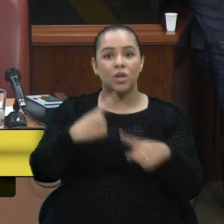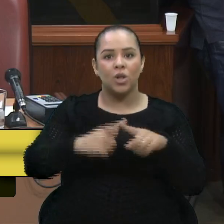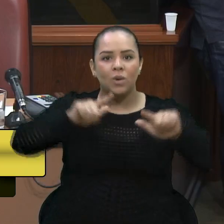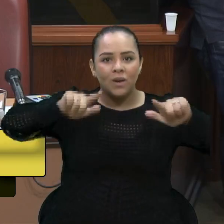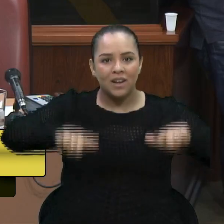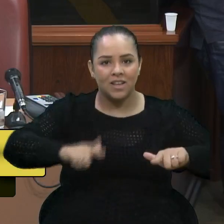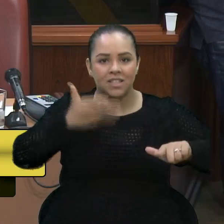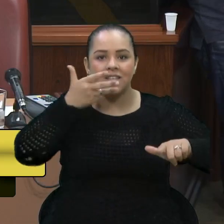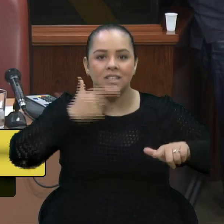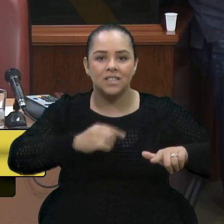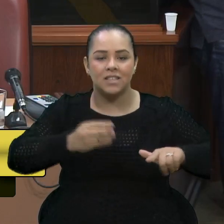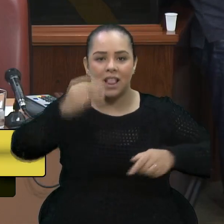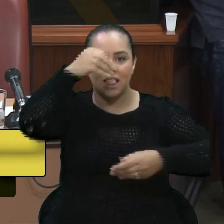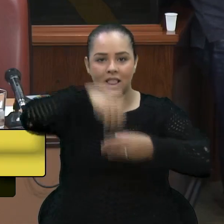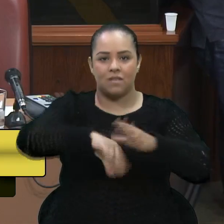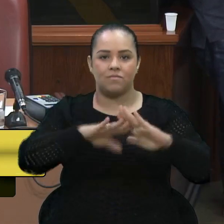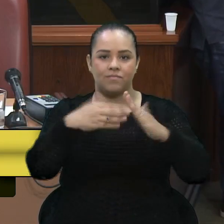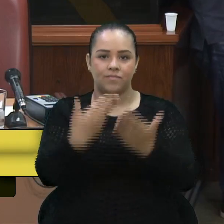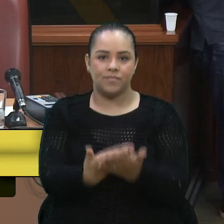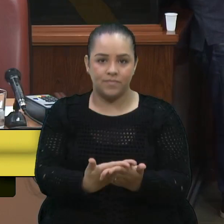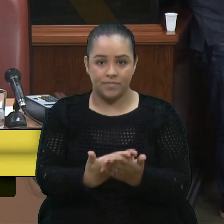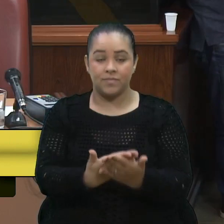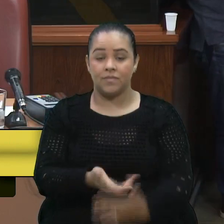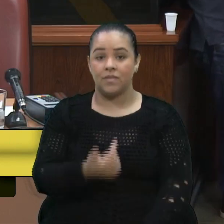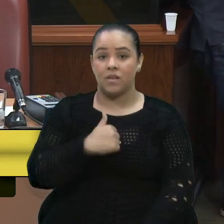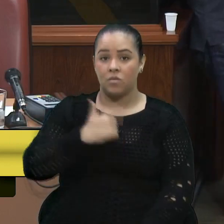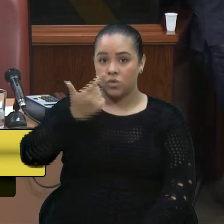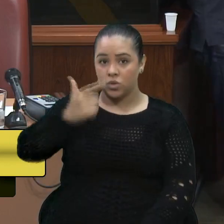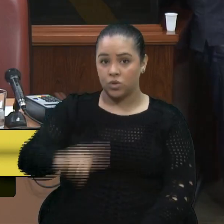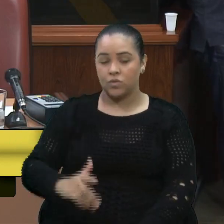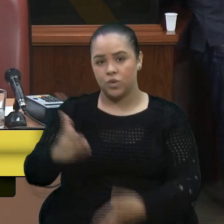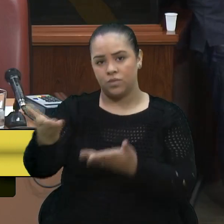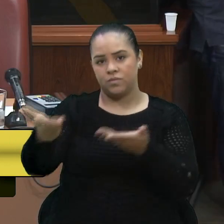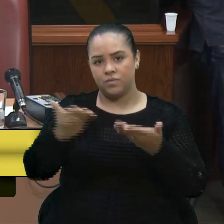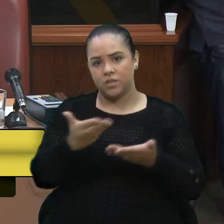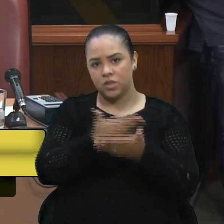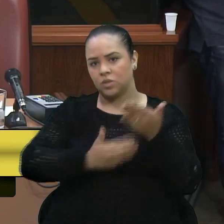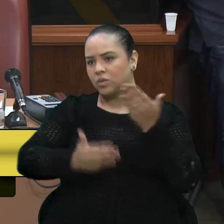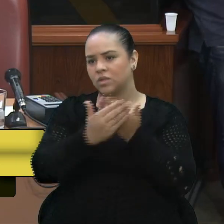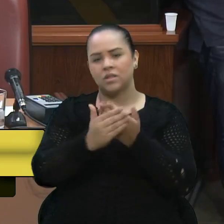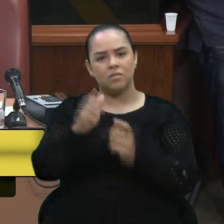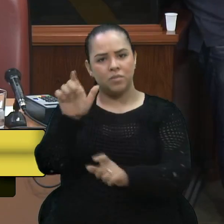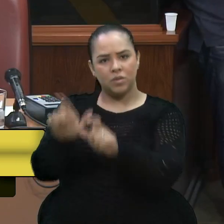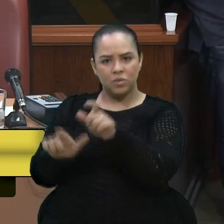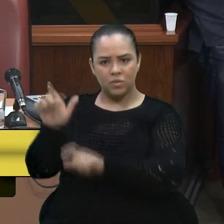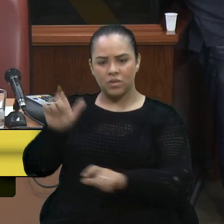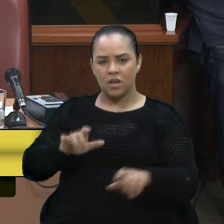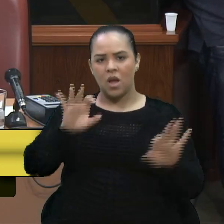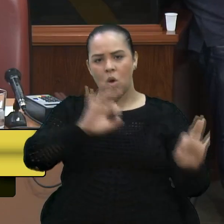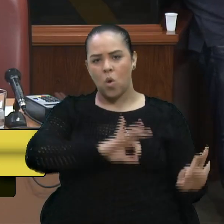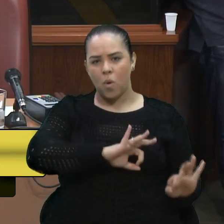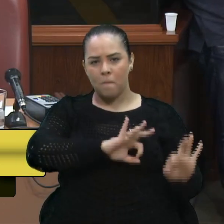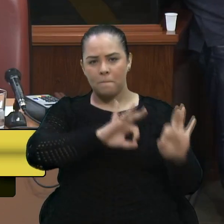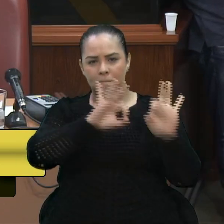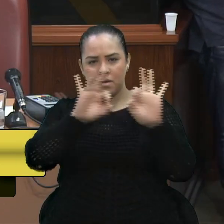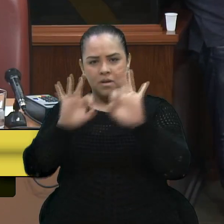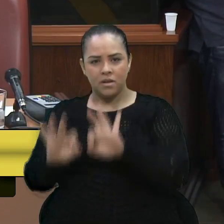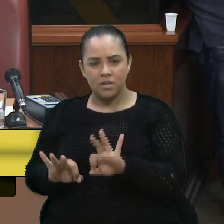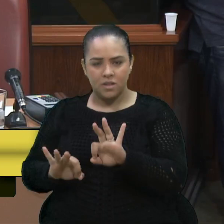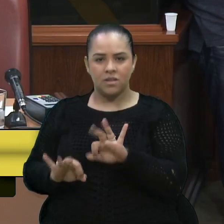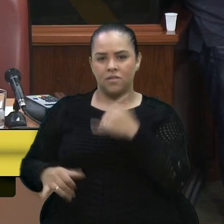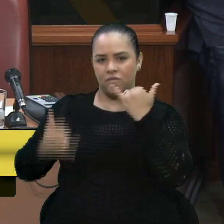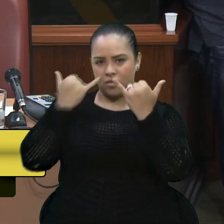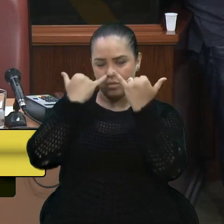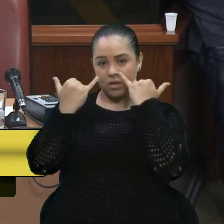é na escola. Reitero aqui o convite para que todas as pessoas acompanhem esses dados que serão divulgados, que